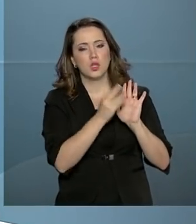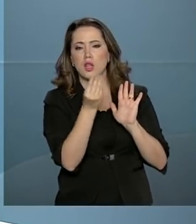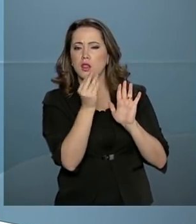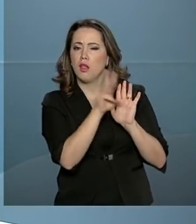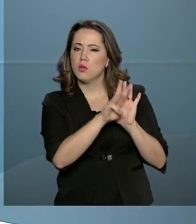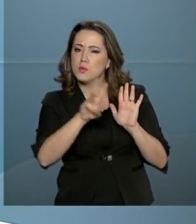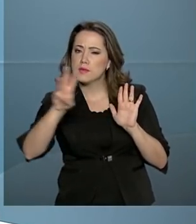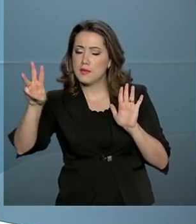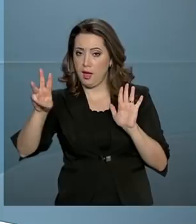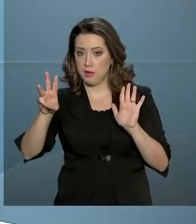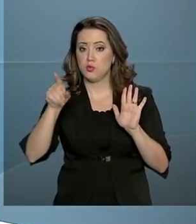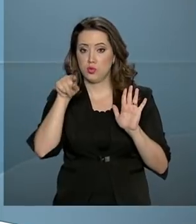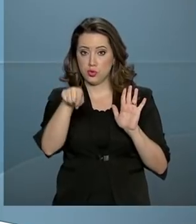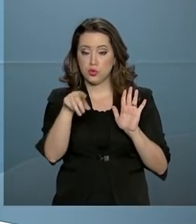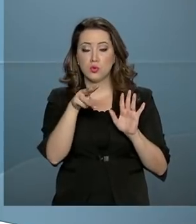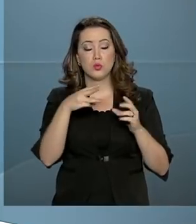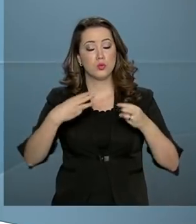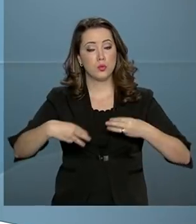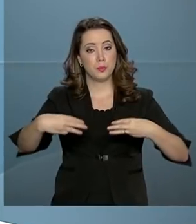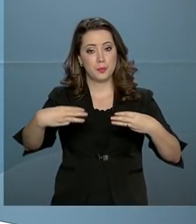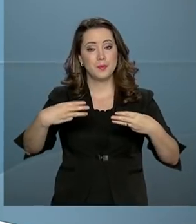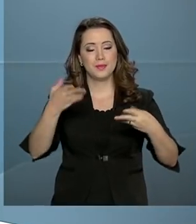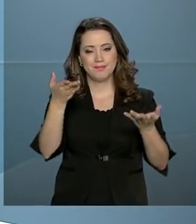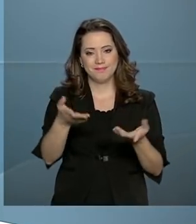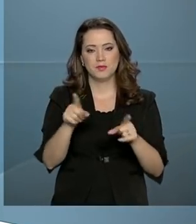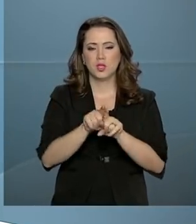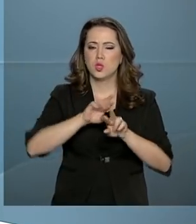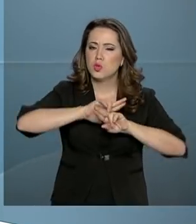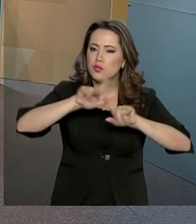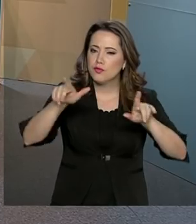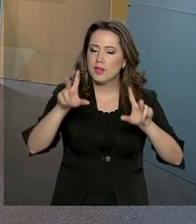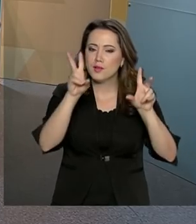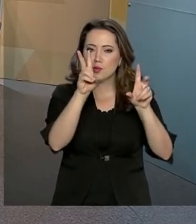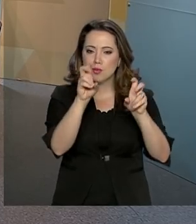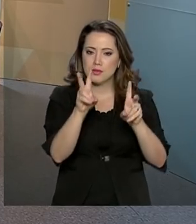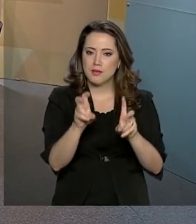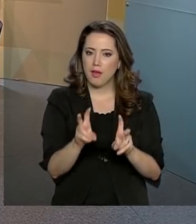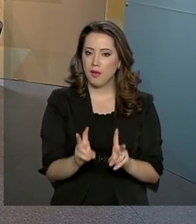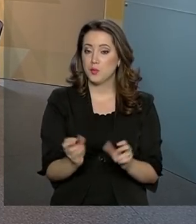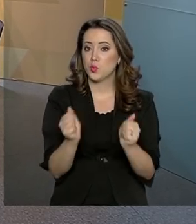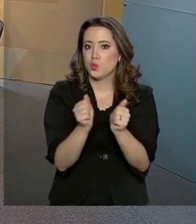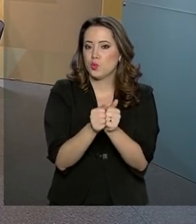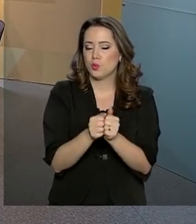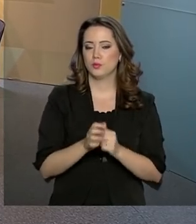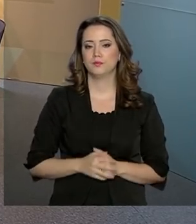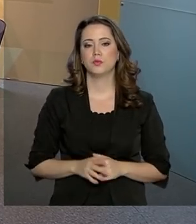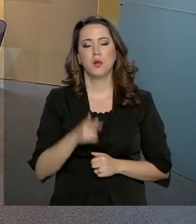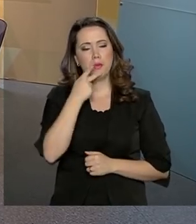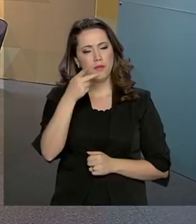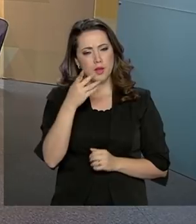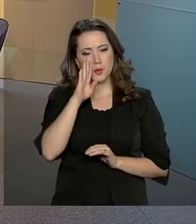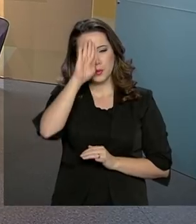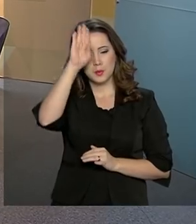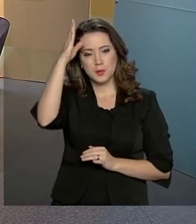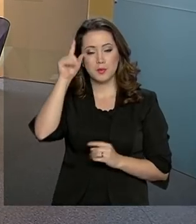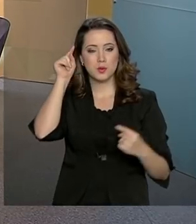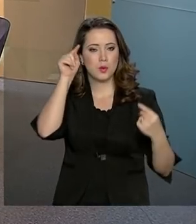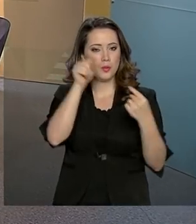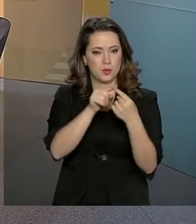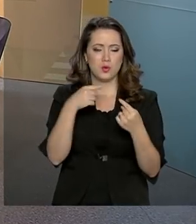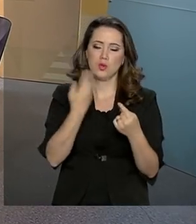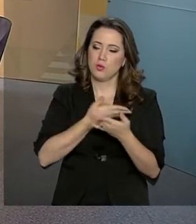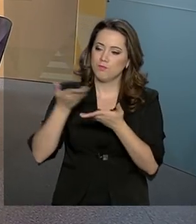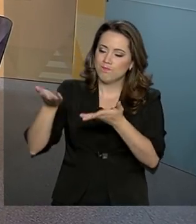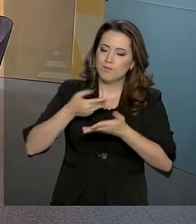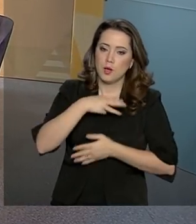internet, que tem como característica essa pluralidade de temas. E para falar sobre as prioridades da pasta, nós recebemos a